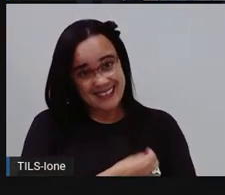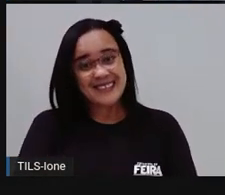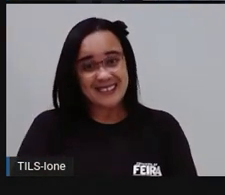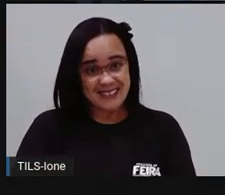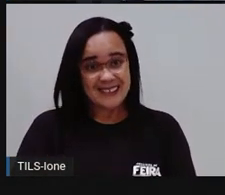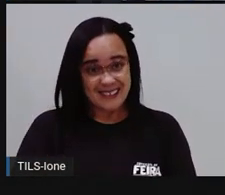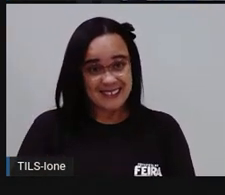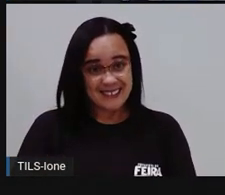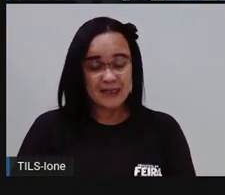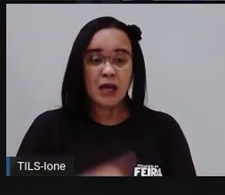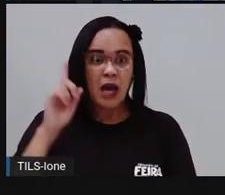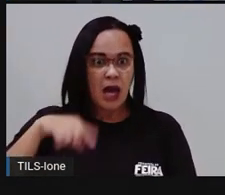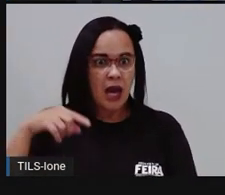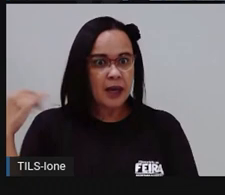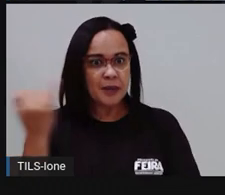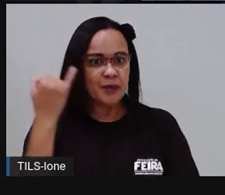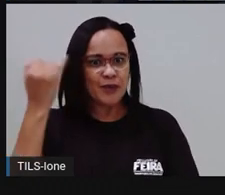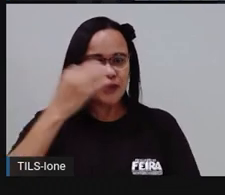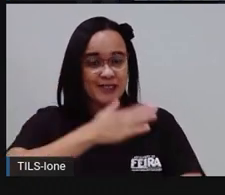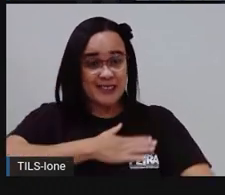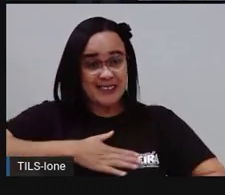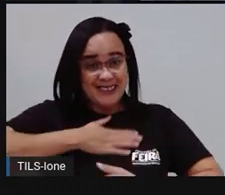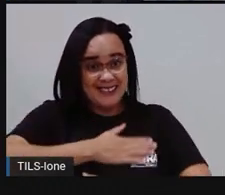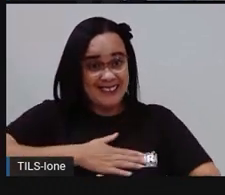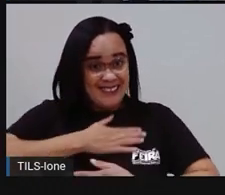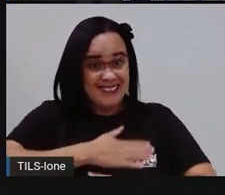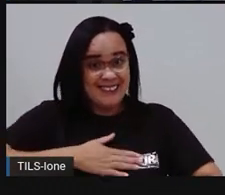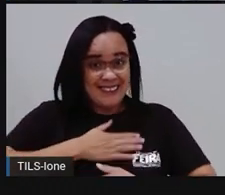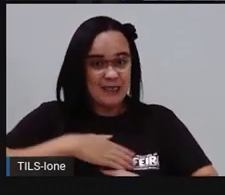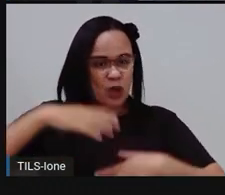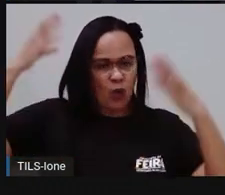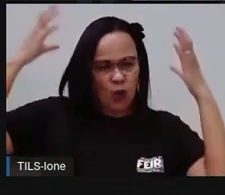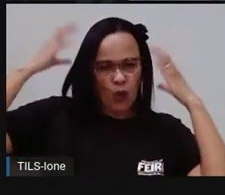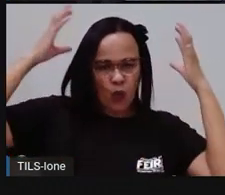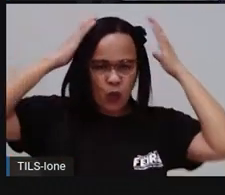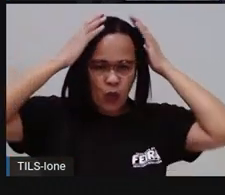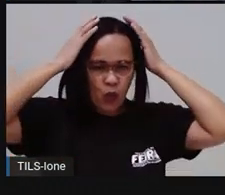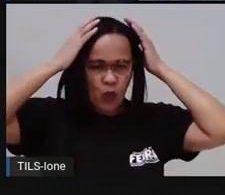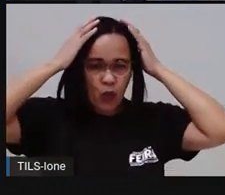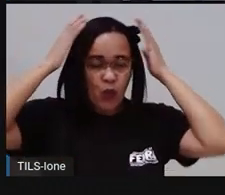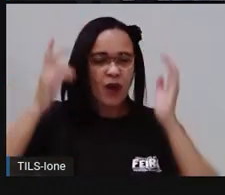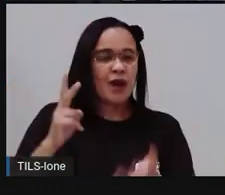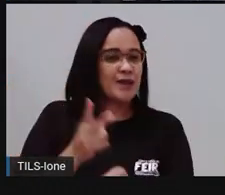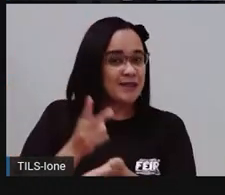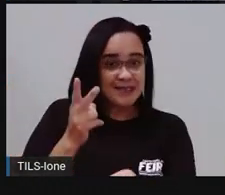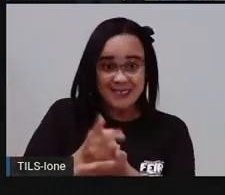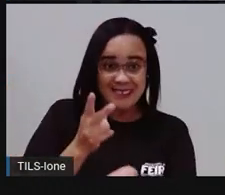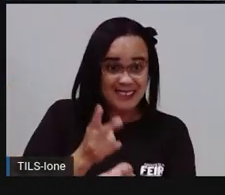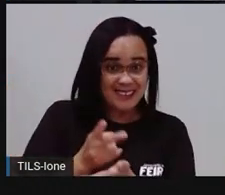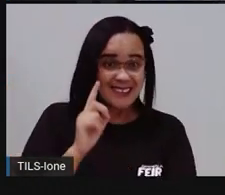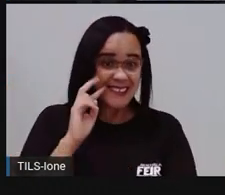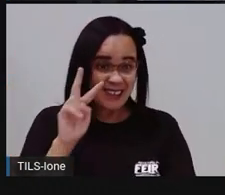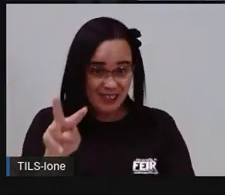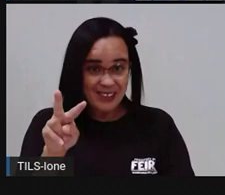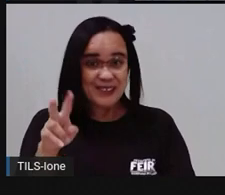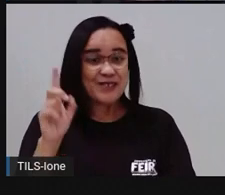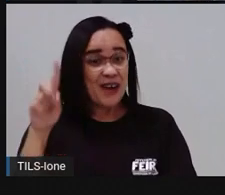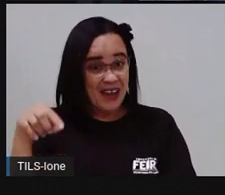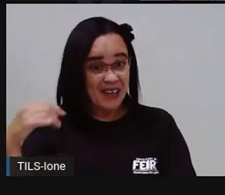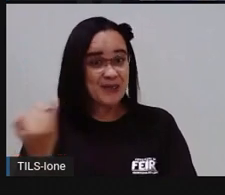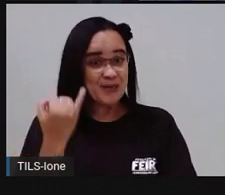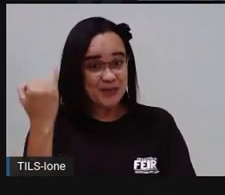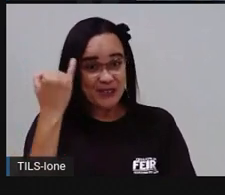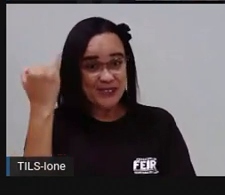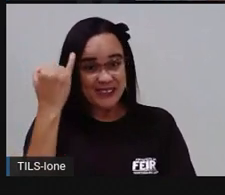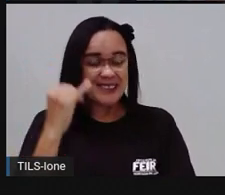importância de tomar banho com frequência, né? E aí a PRO trouxe esse gif aqui, mostrando, né? O bonequinho tomando banho e aí